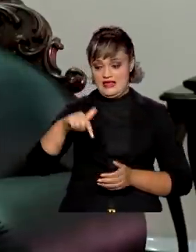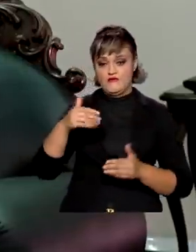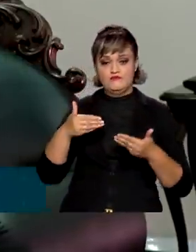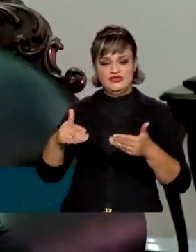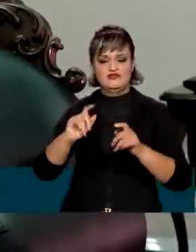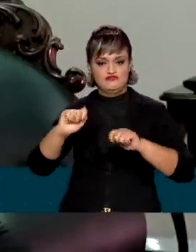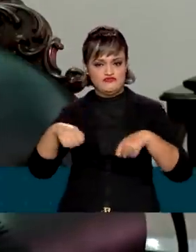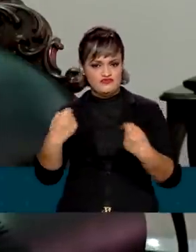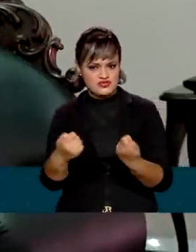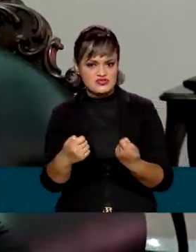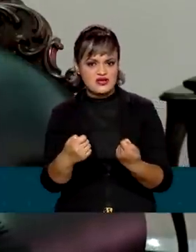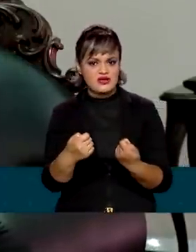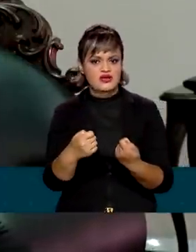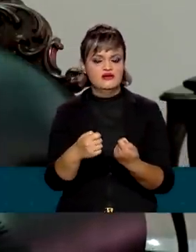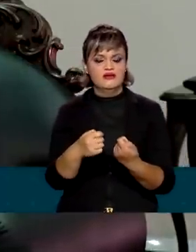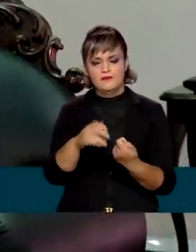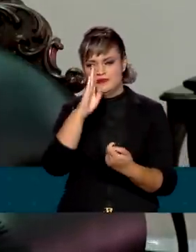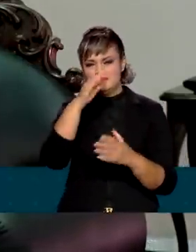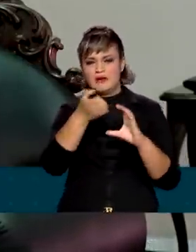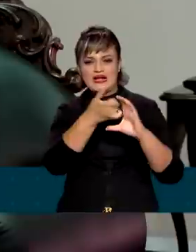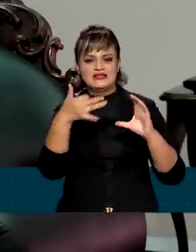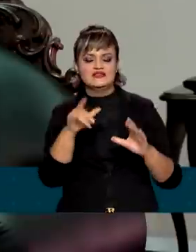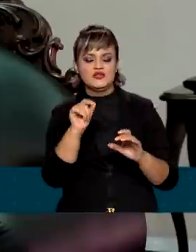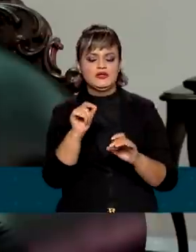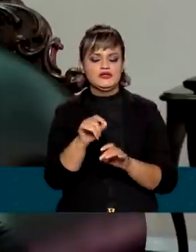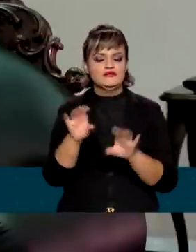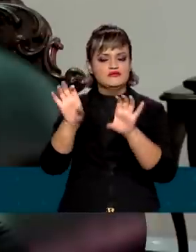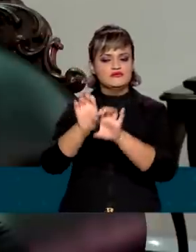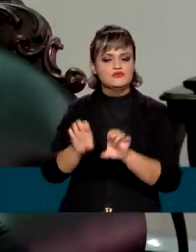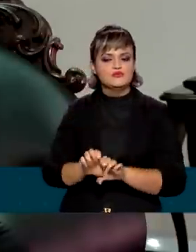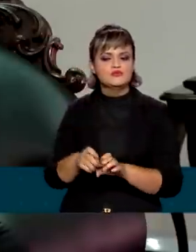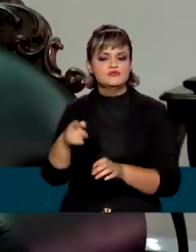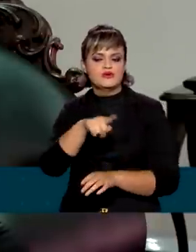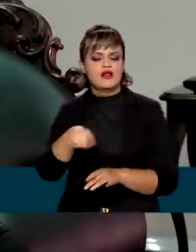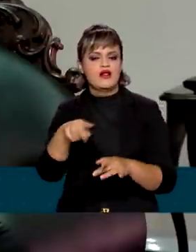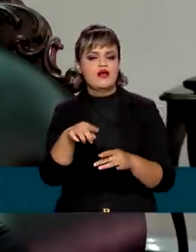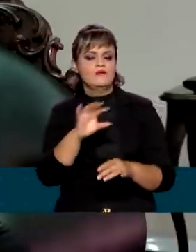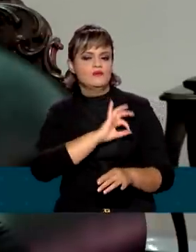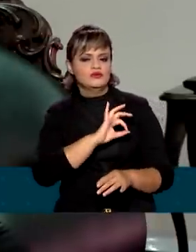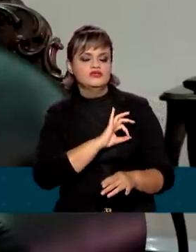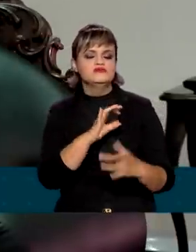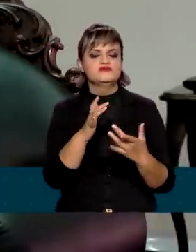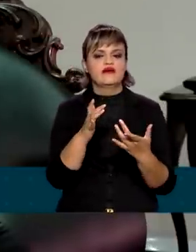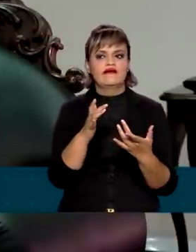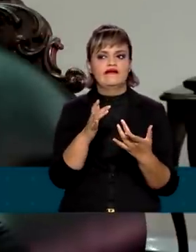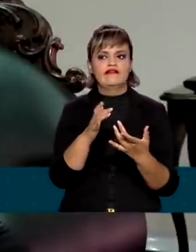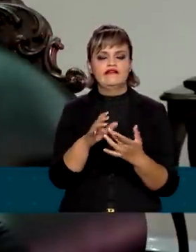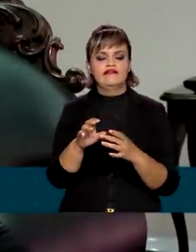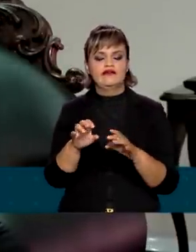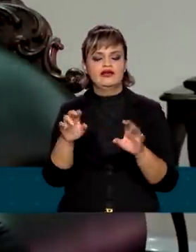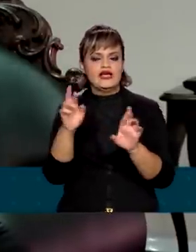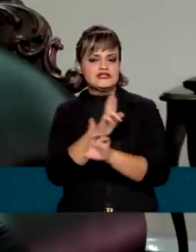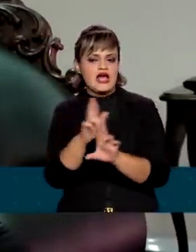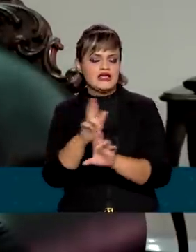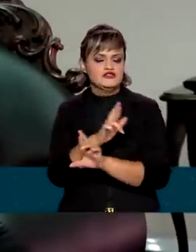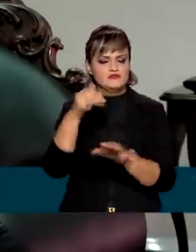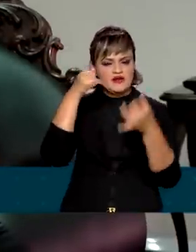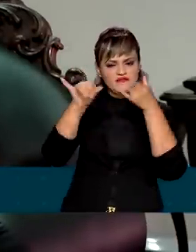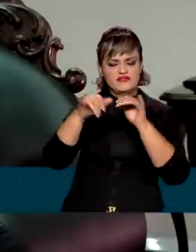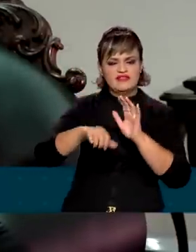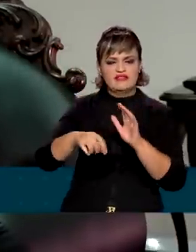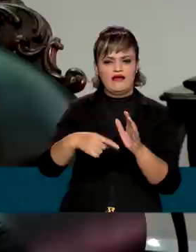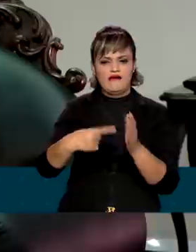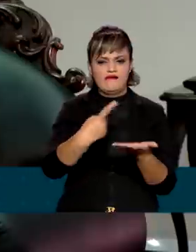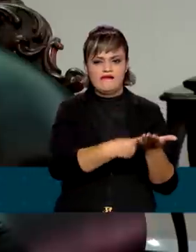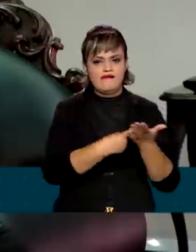Ministério da Justiça, uma das principais atribuições é estruturar as polícias, estruturar essa rede de combate ao crime organizado